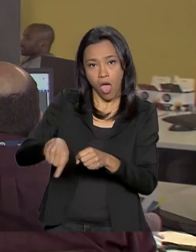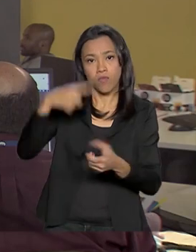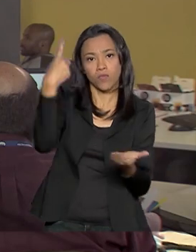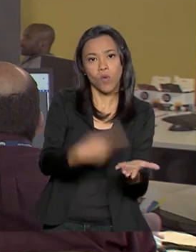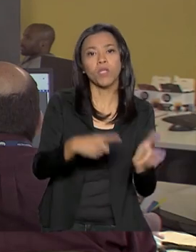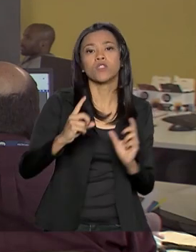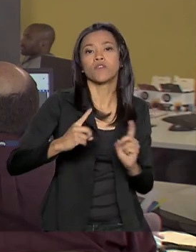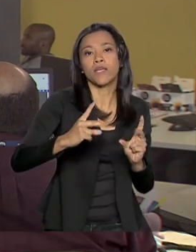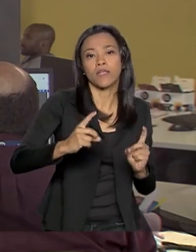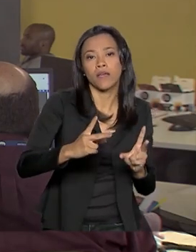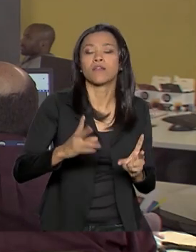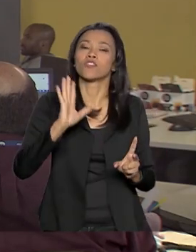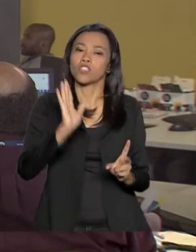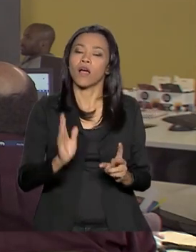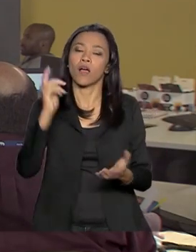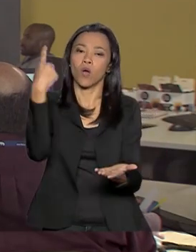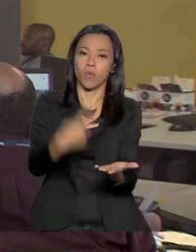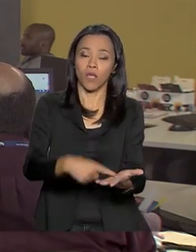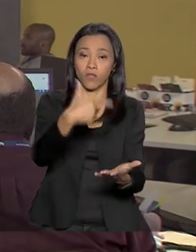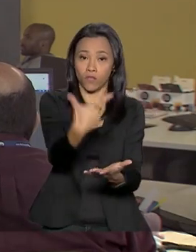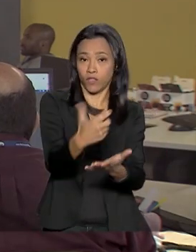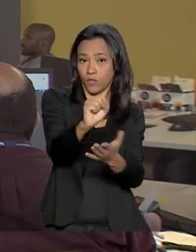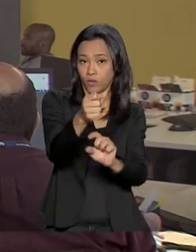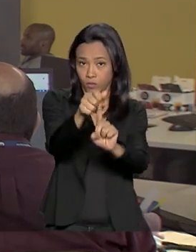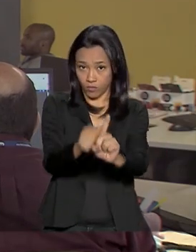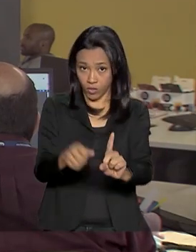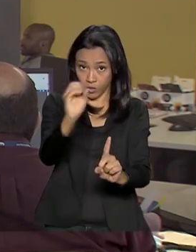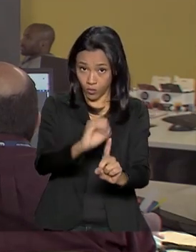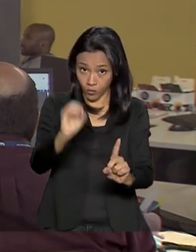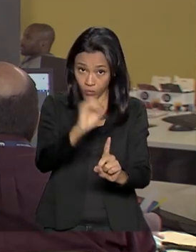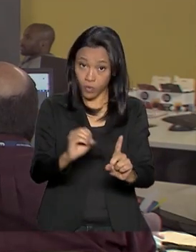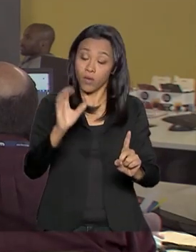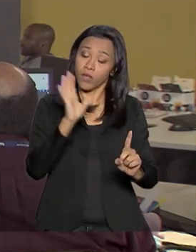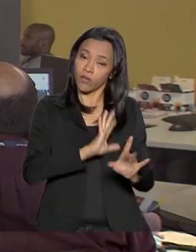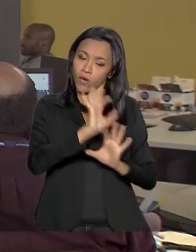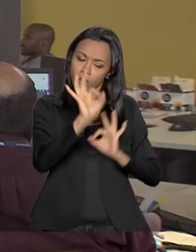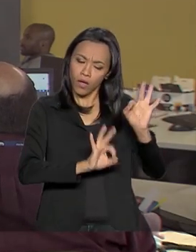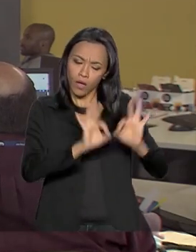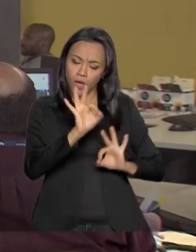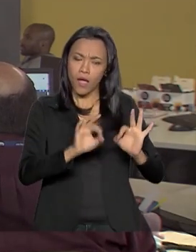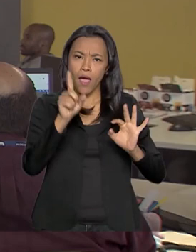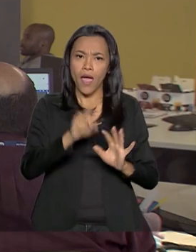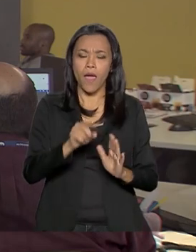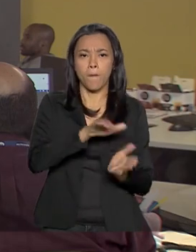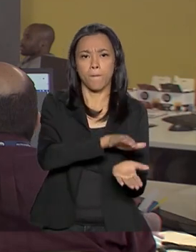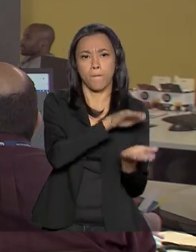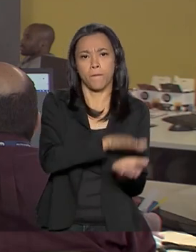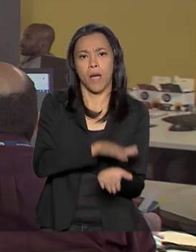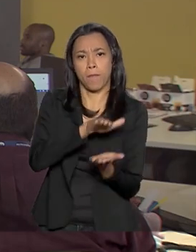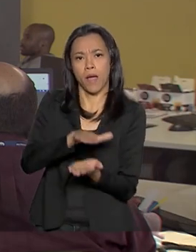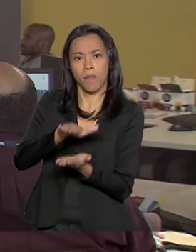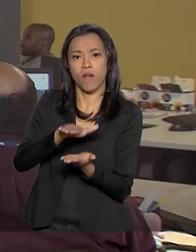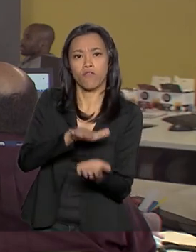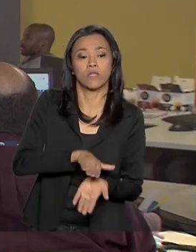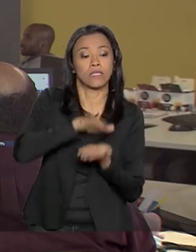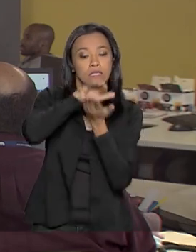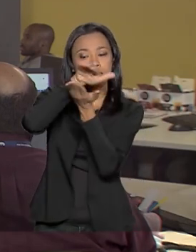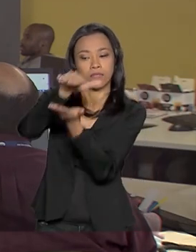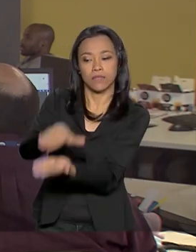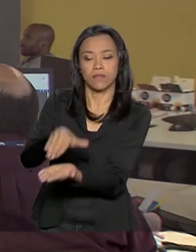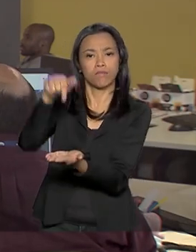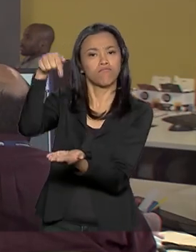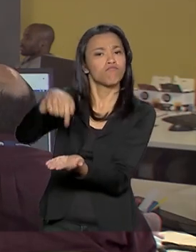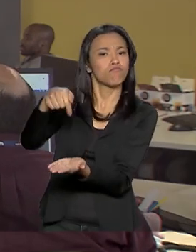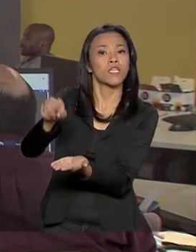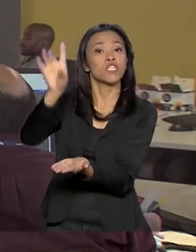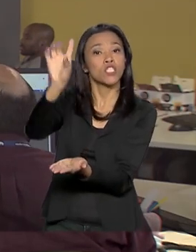28 de outubro. Criada em 2010, a operação da sessão onerosa trata de blocos cedidos pela União a Petrobras para